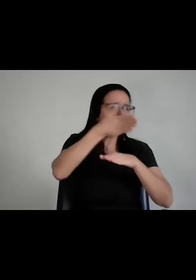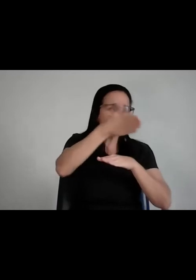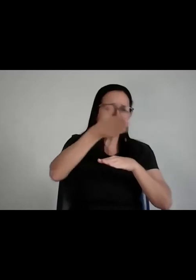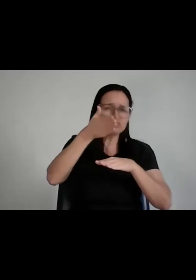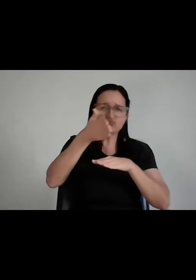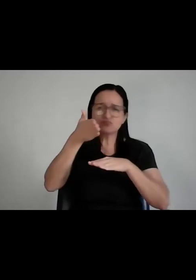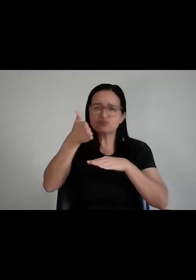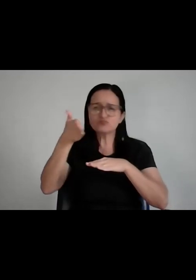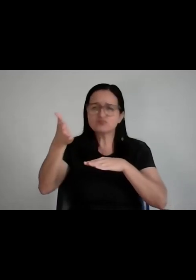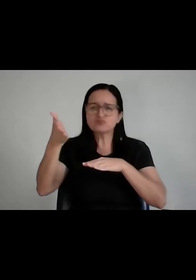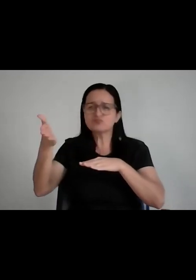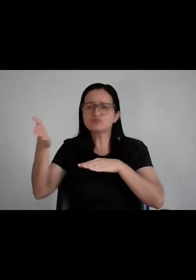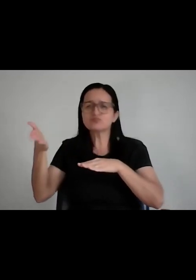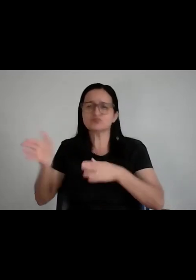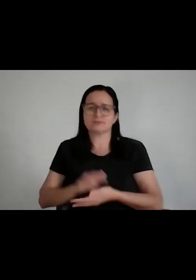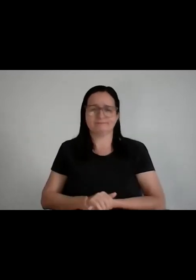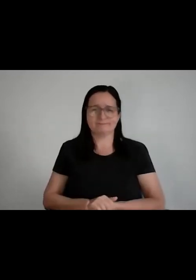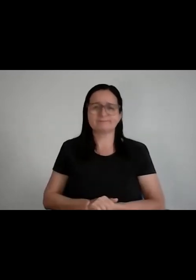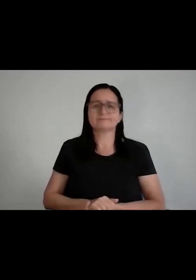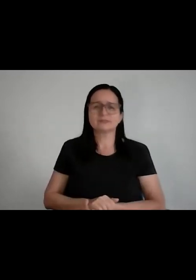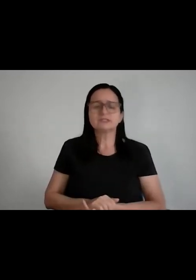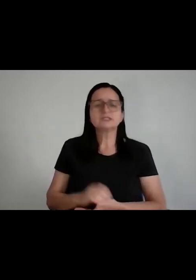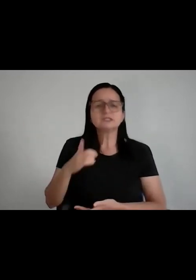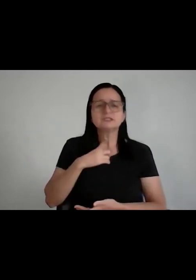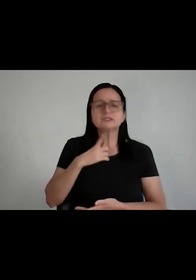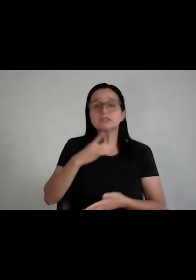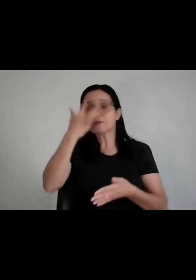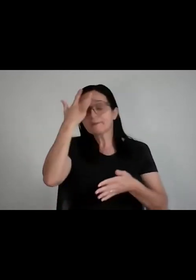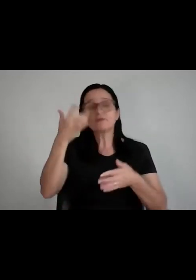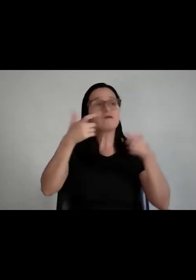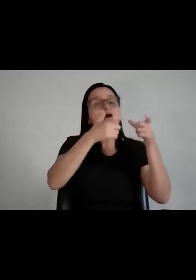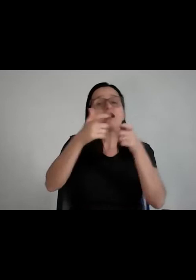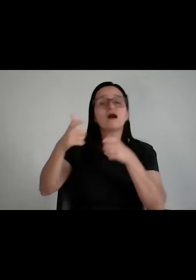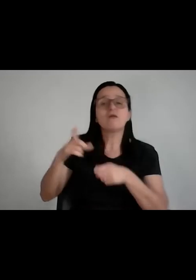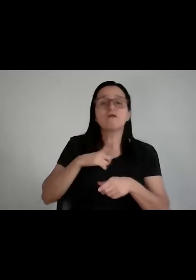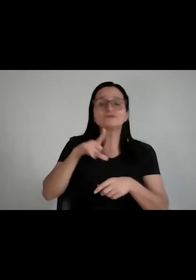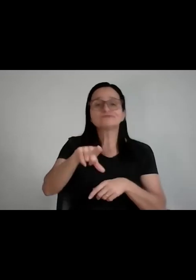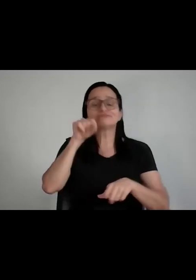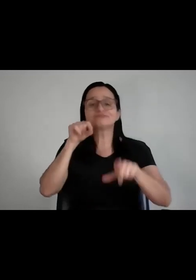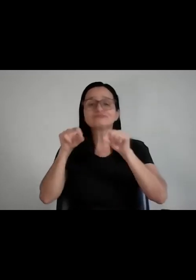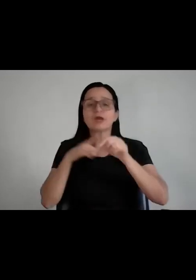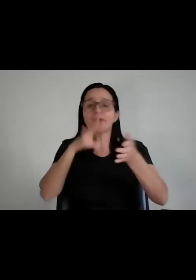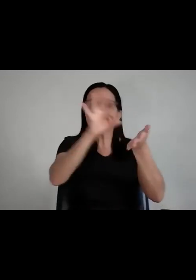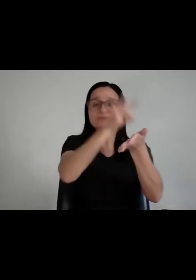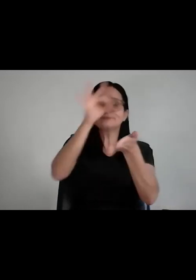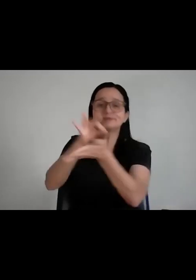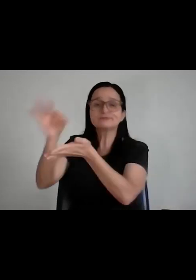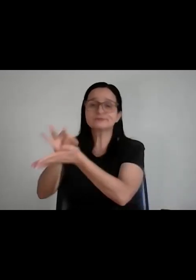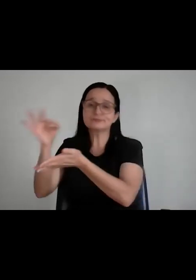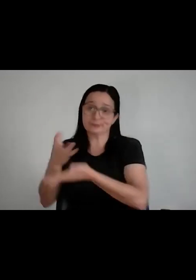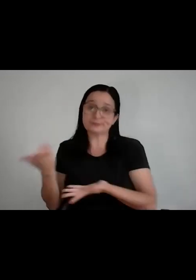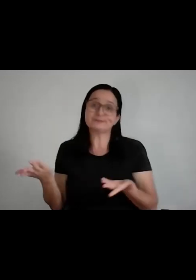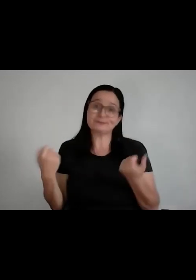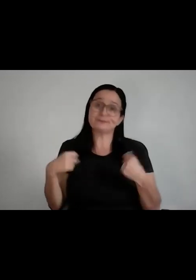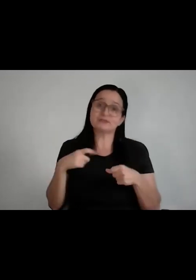tinha que colar lá no escritório de carreira que ele está fazendo feira de recrutamento aí, fazendo sessão de pitch com as empresas e você não se inscreveu e nem foi lá, então aí depois tu reclama.